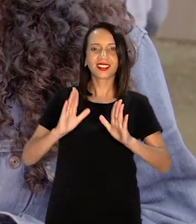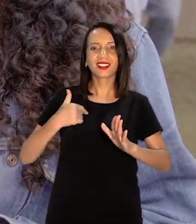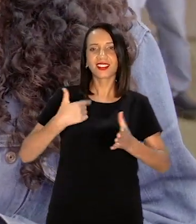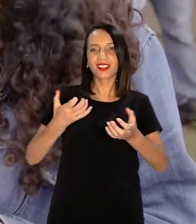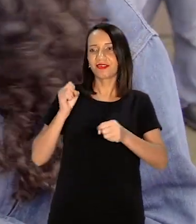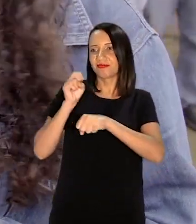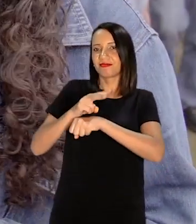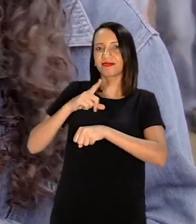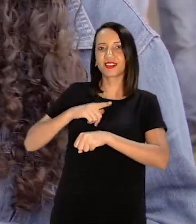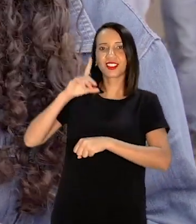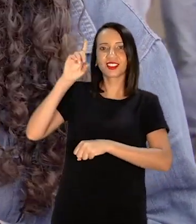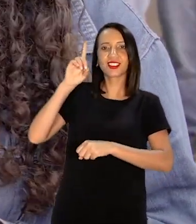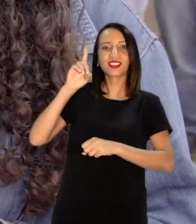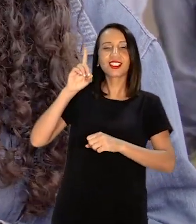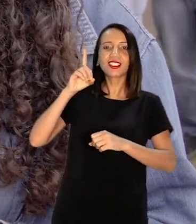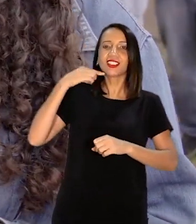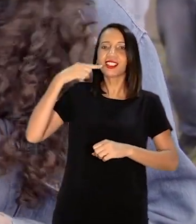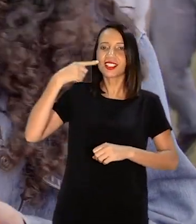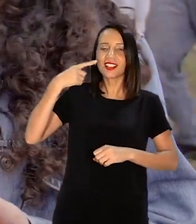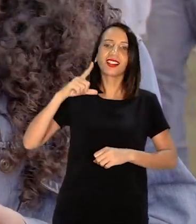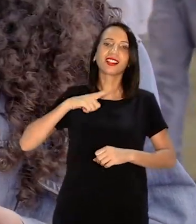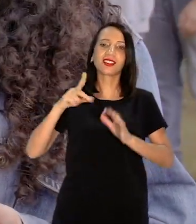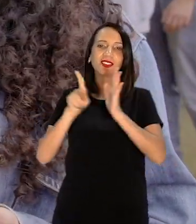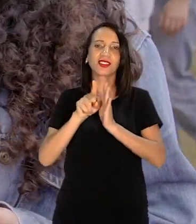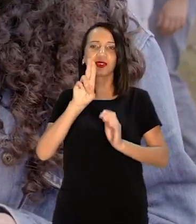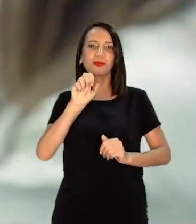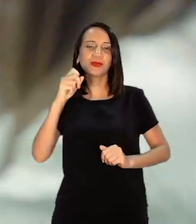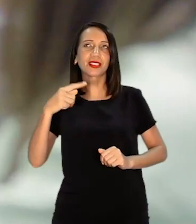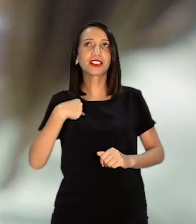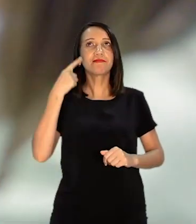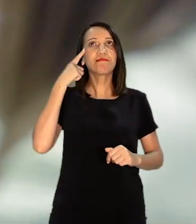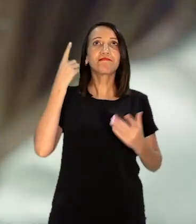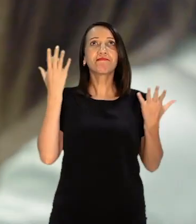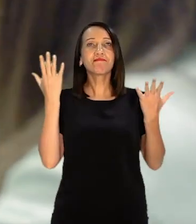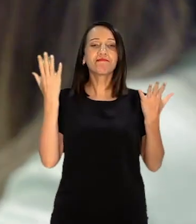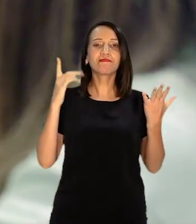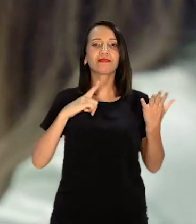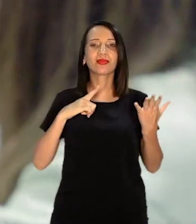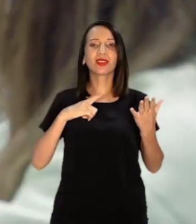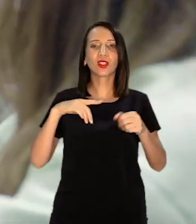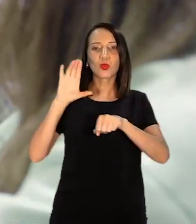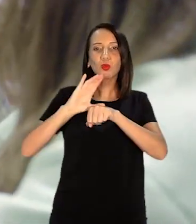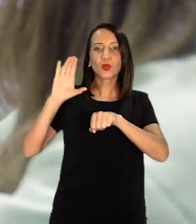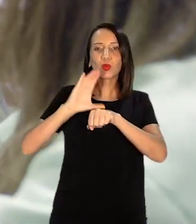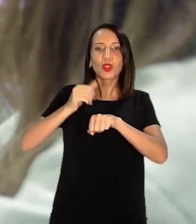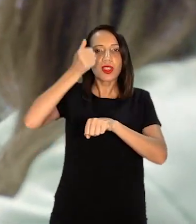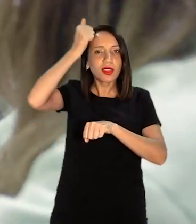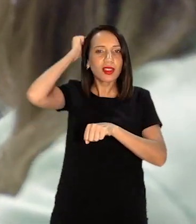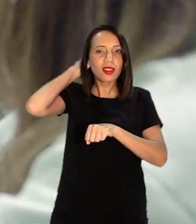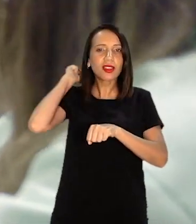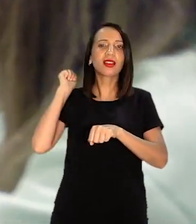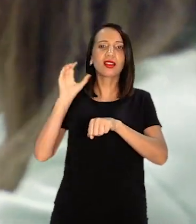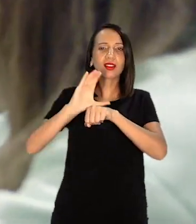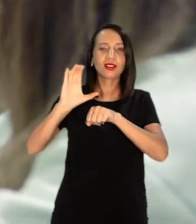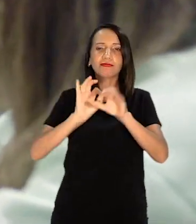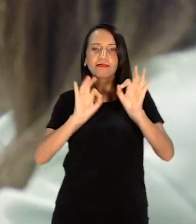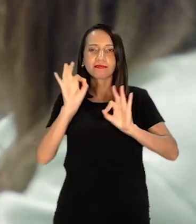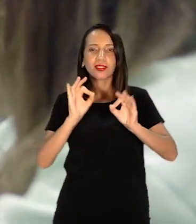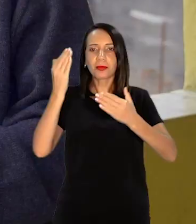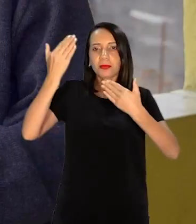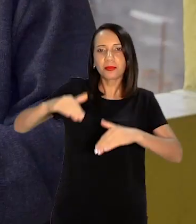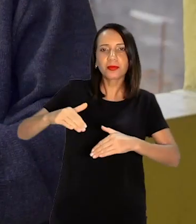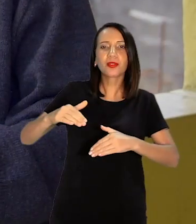USP. Duas adolescentes... Eu não sei. Eu estou indecisa ainda. O cursinho não existe para resolver problemas